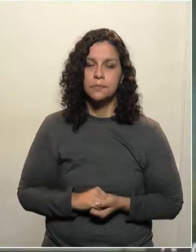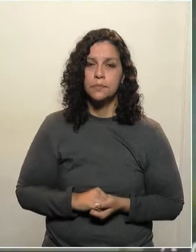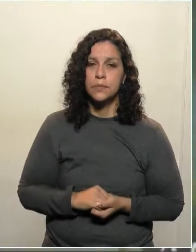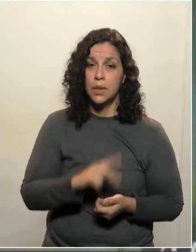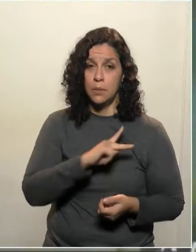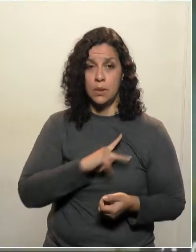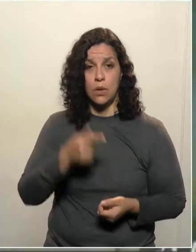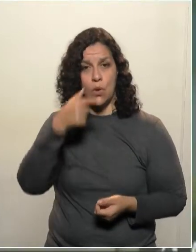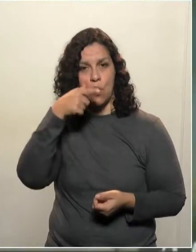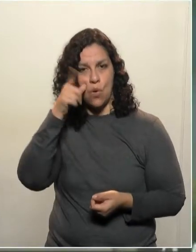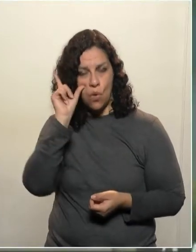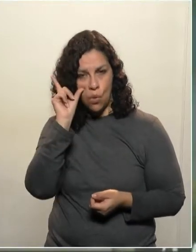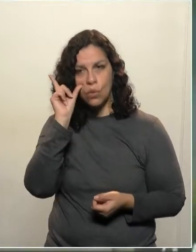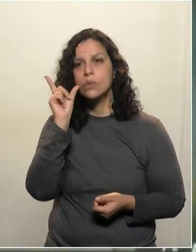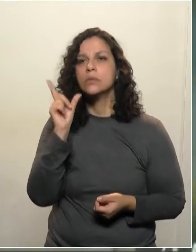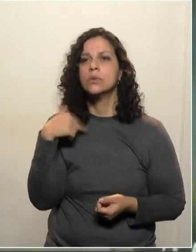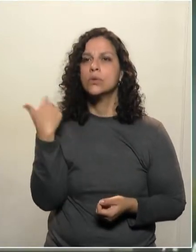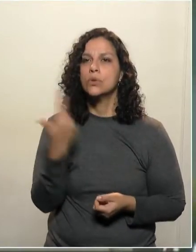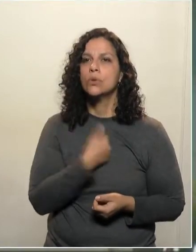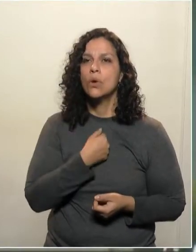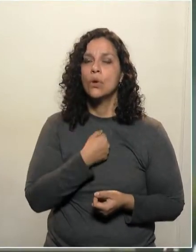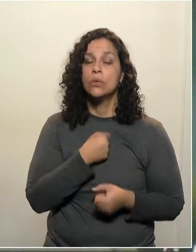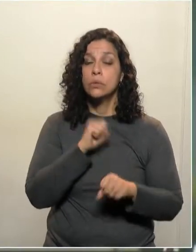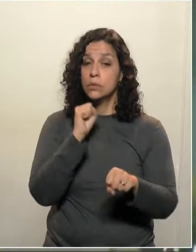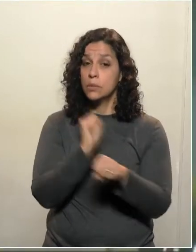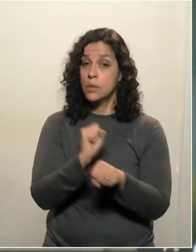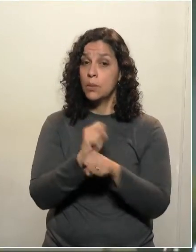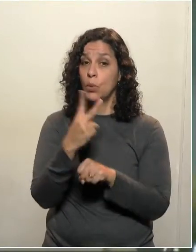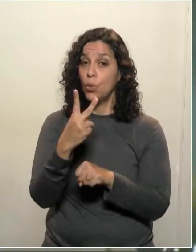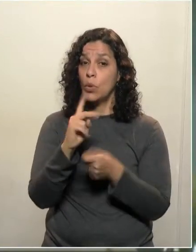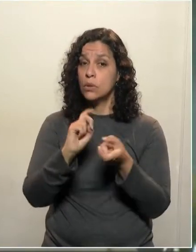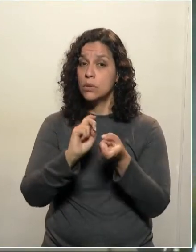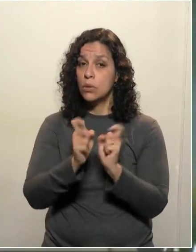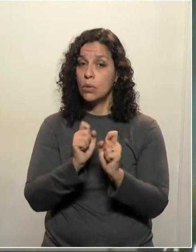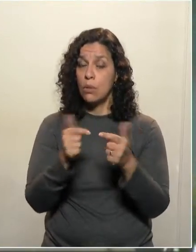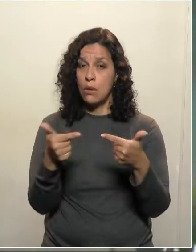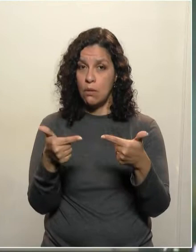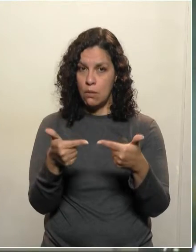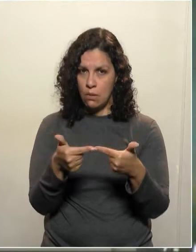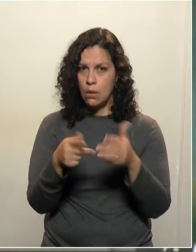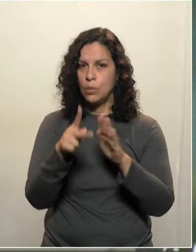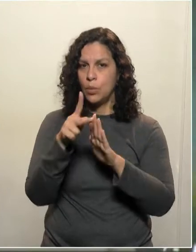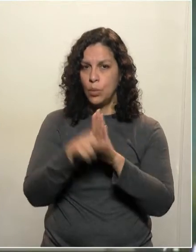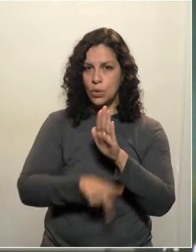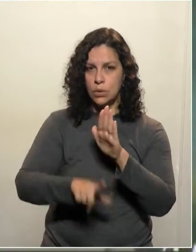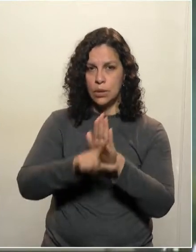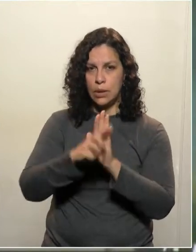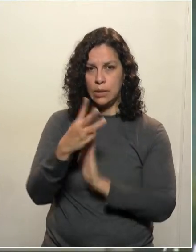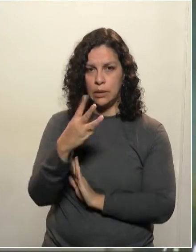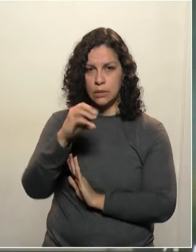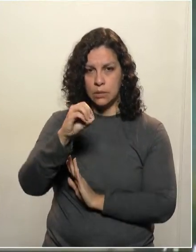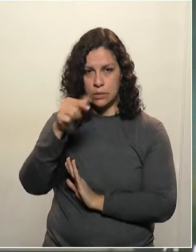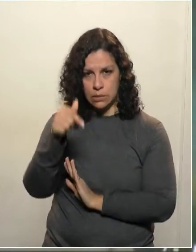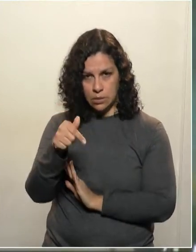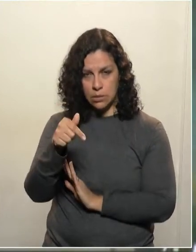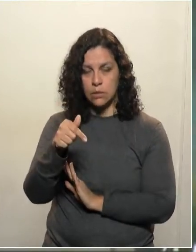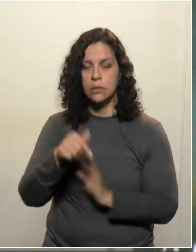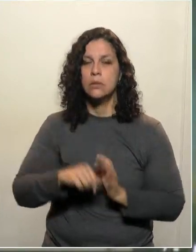Ontem, quando foi feita a suspensão por duas sessões do projeto da lei 307